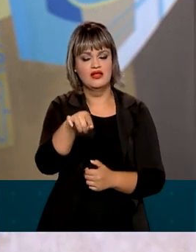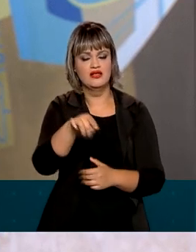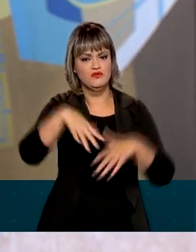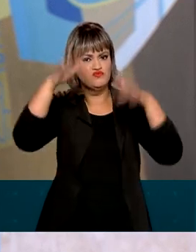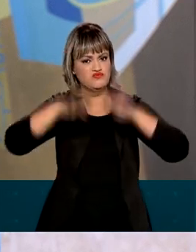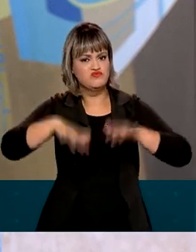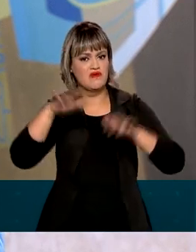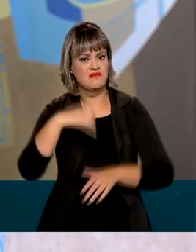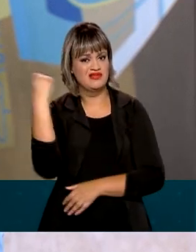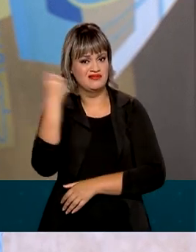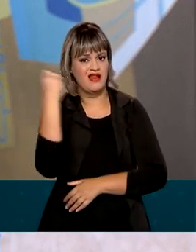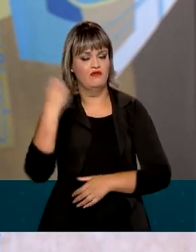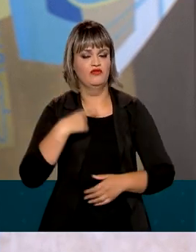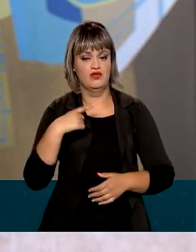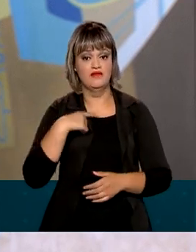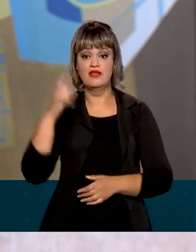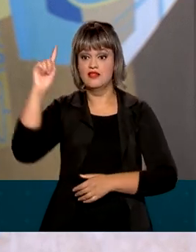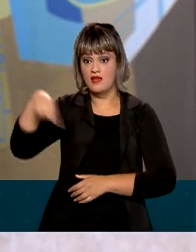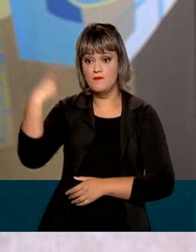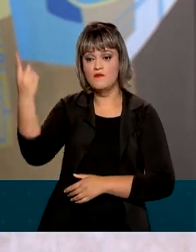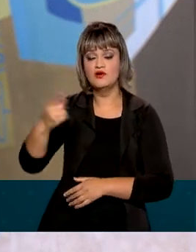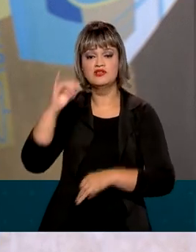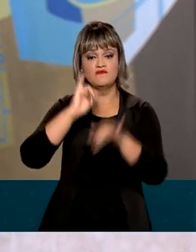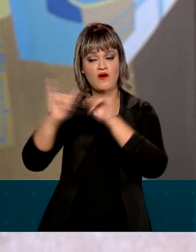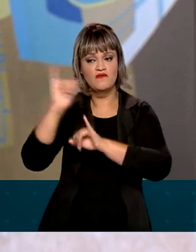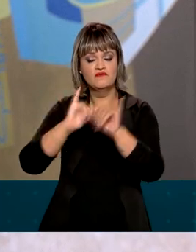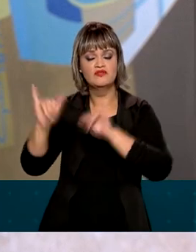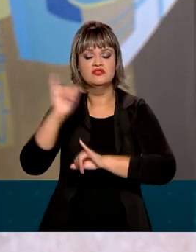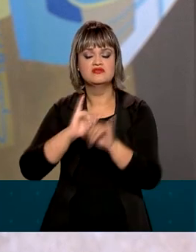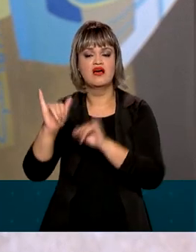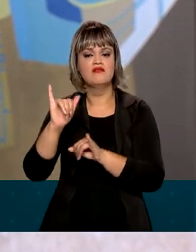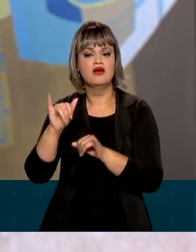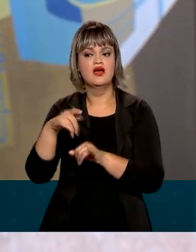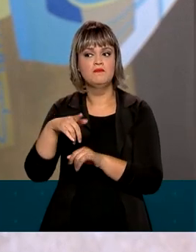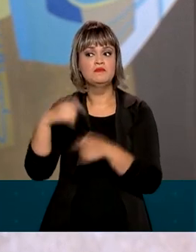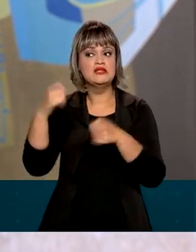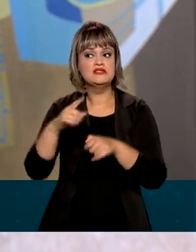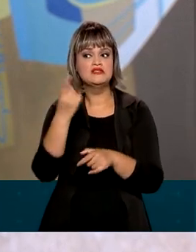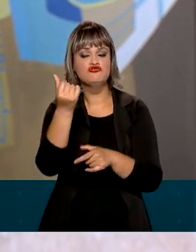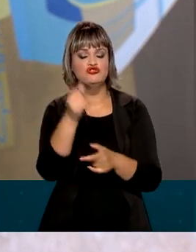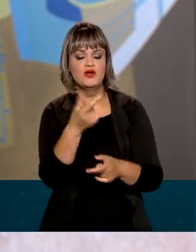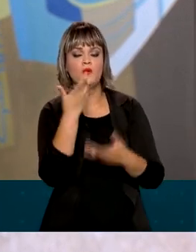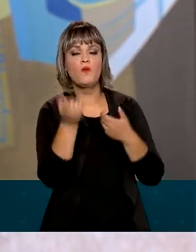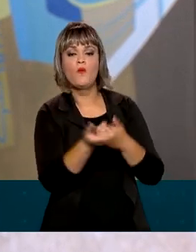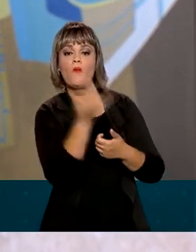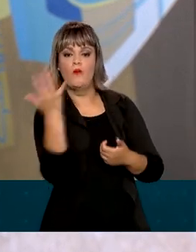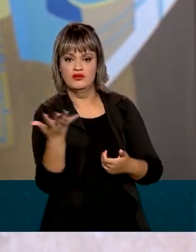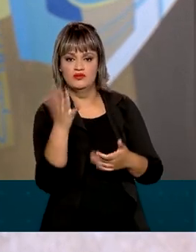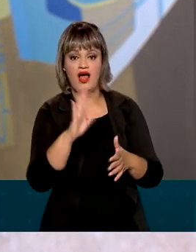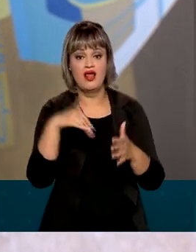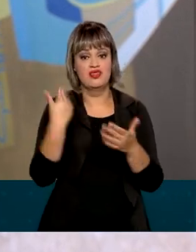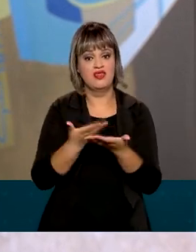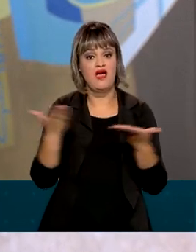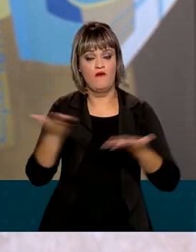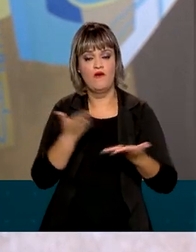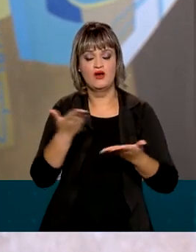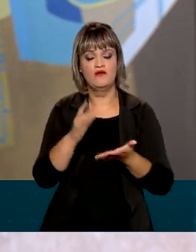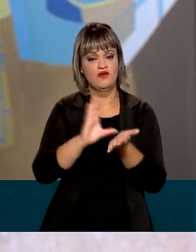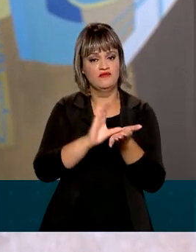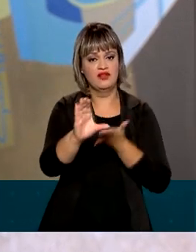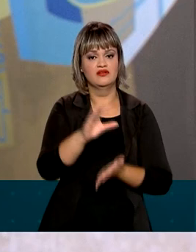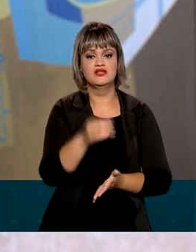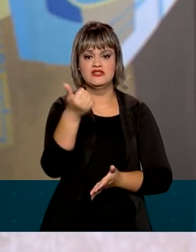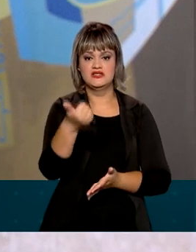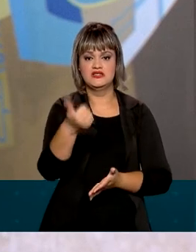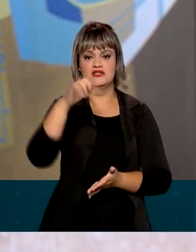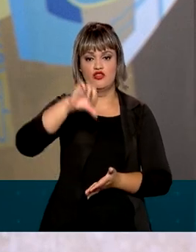pela chuva. Logo depois, eles devem anunciar recursos, repasses, mais repasses para o estado. Até agora, foram repassados cerca de